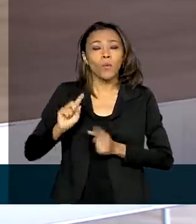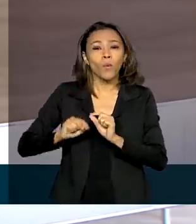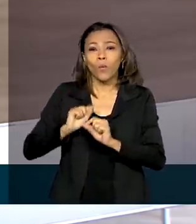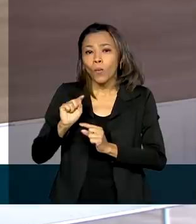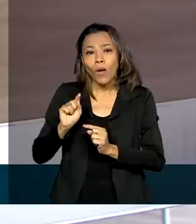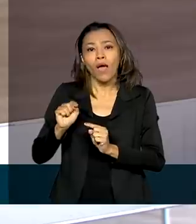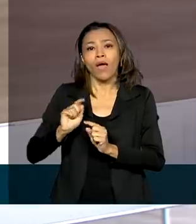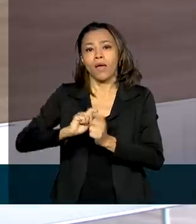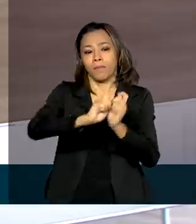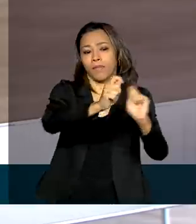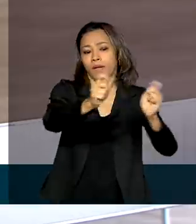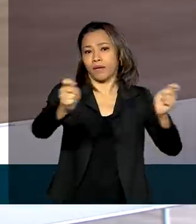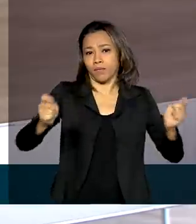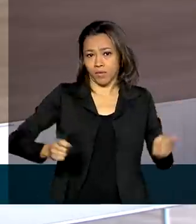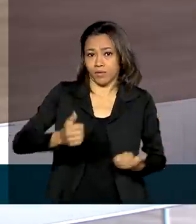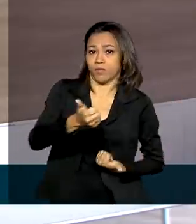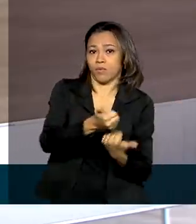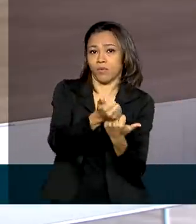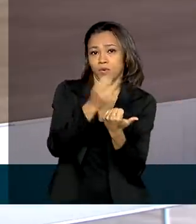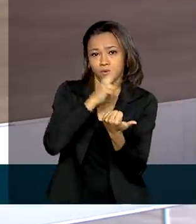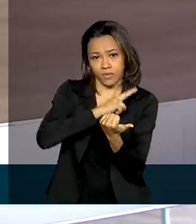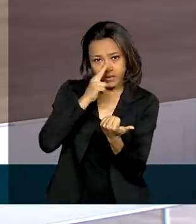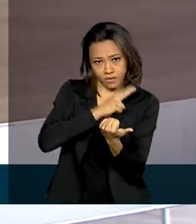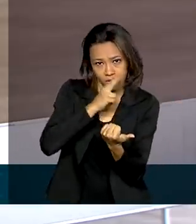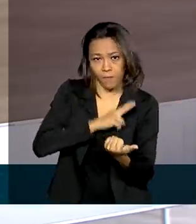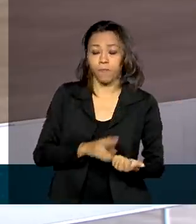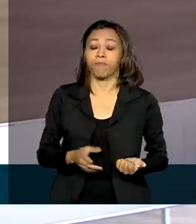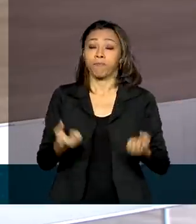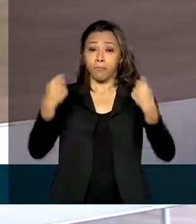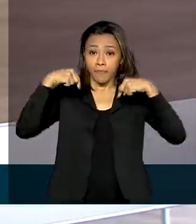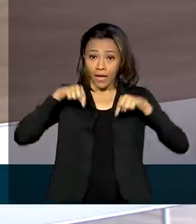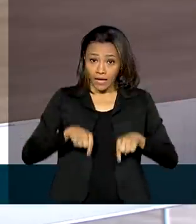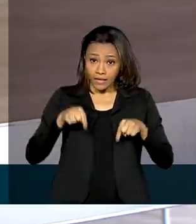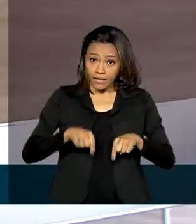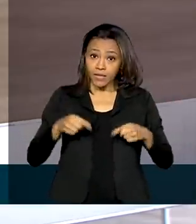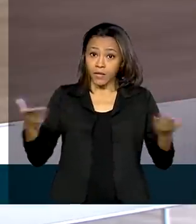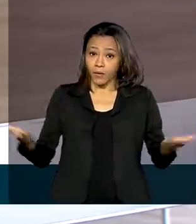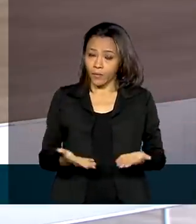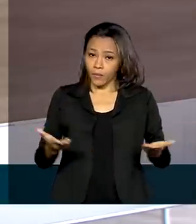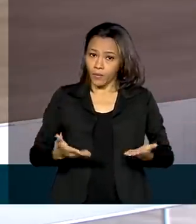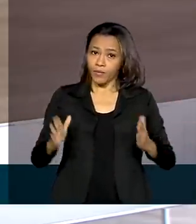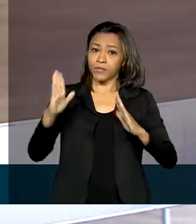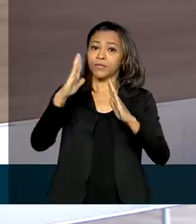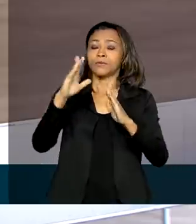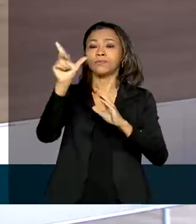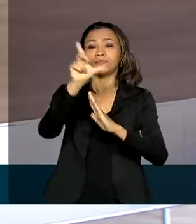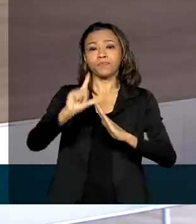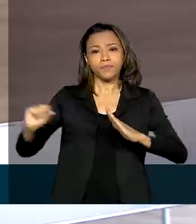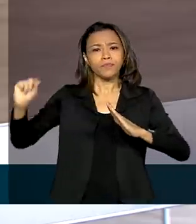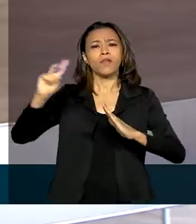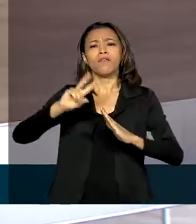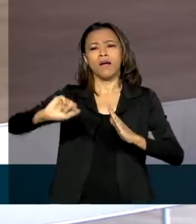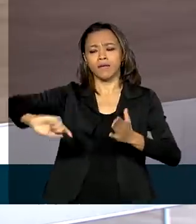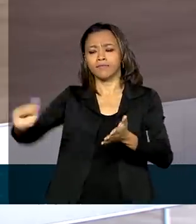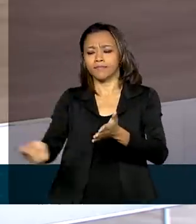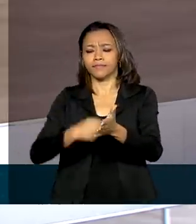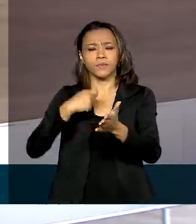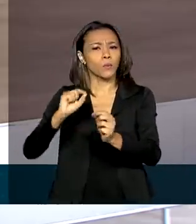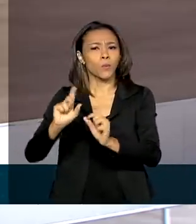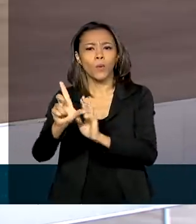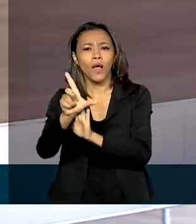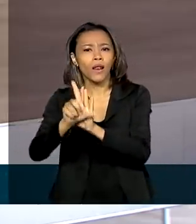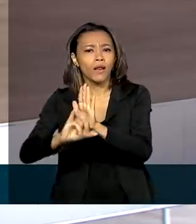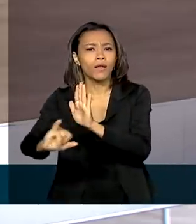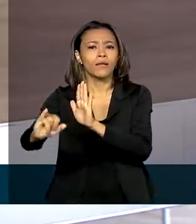do auxílio emergencial. E para encerrar, aqui no Palácio do Planalto, hoje, o presidente Jair Bolsonaro vai sancionar a lei que